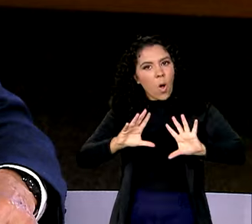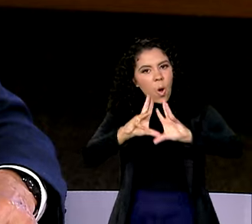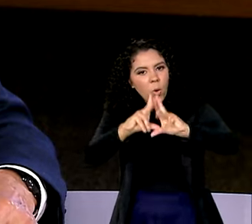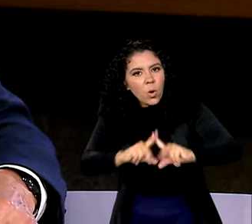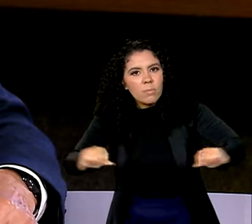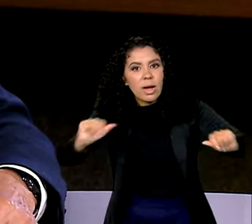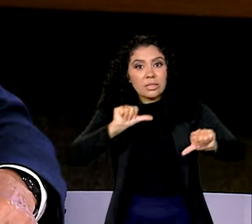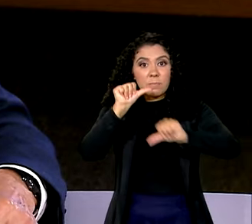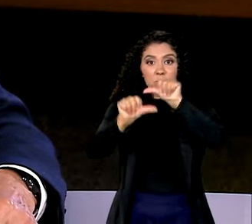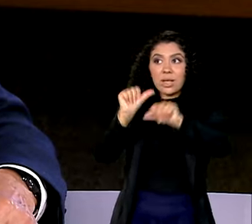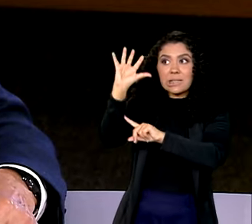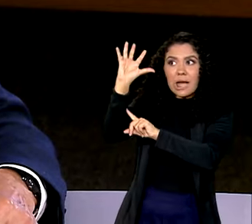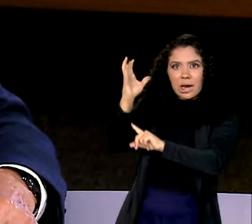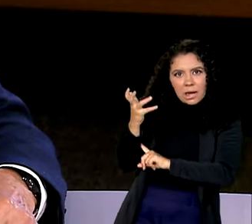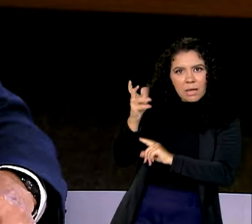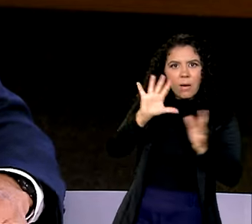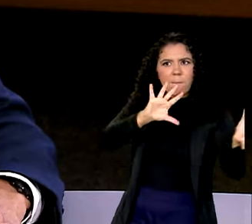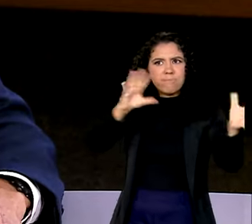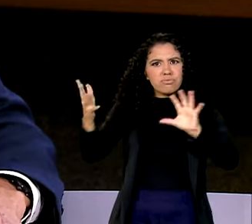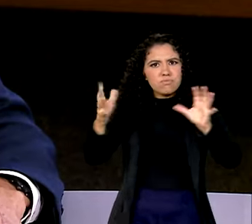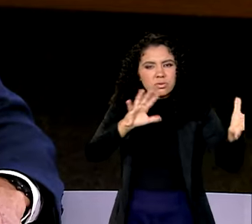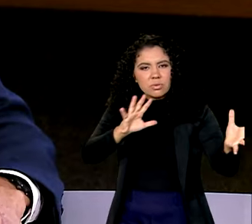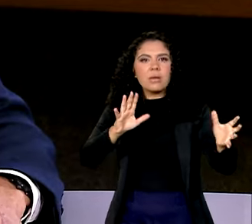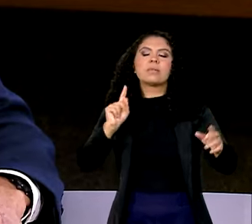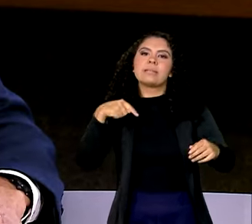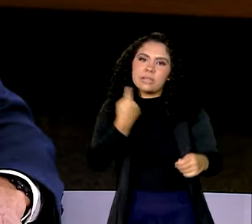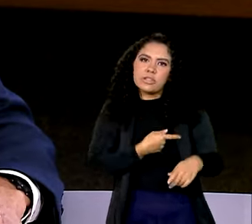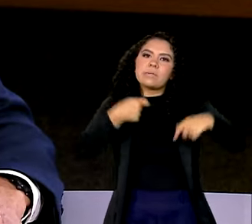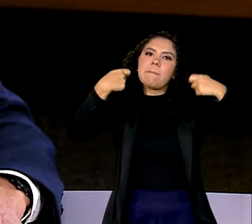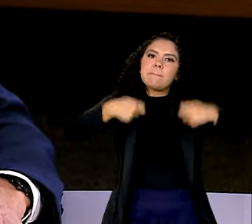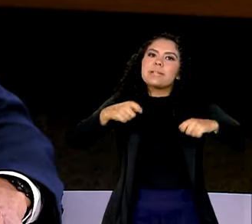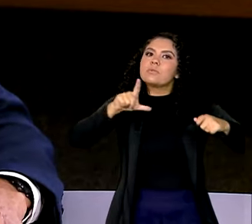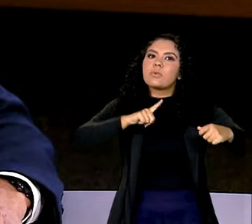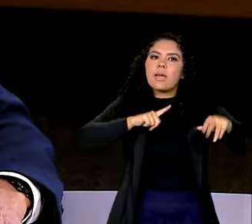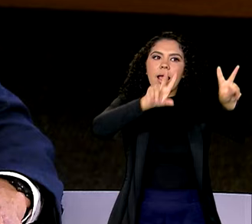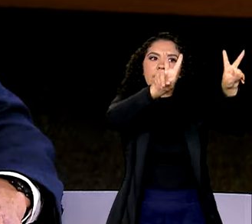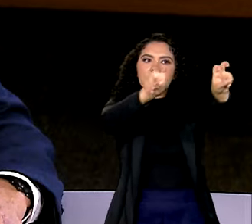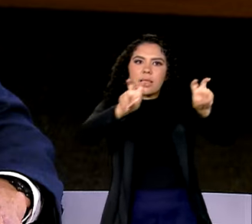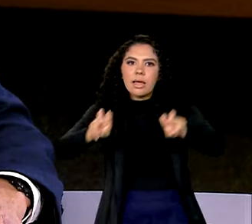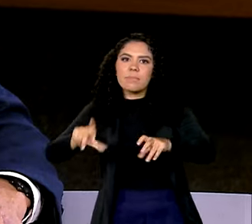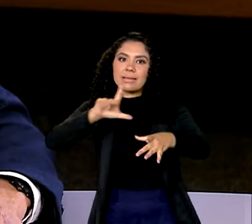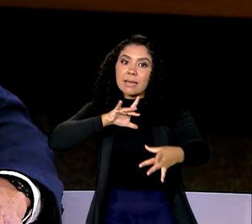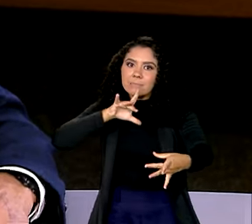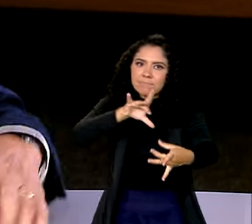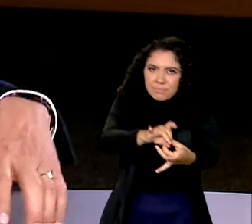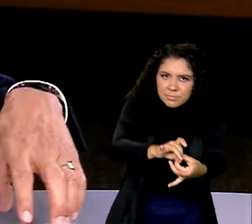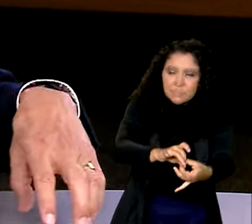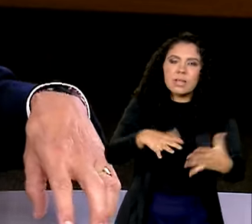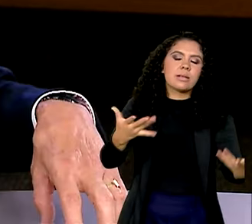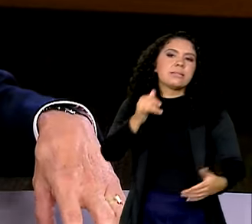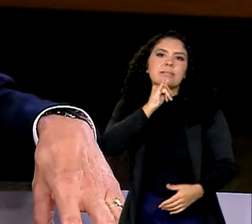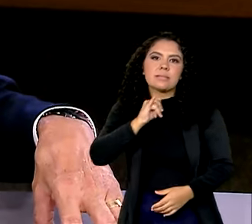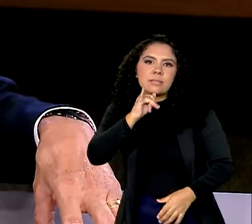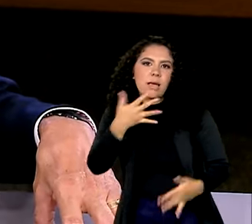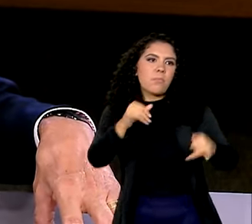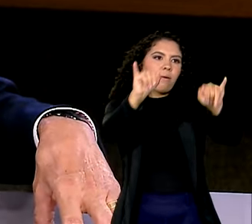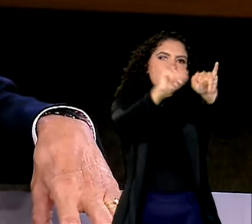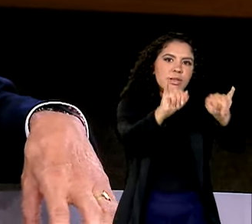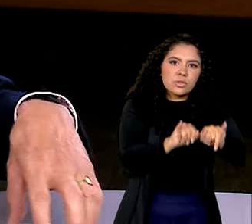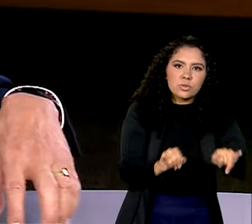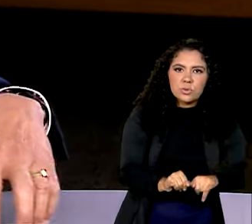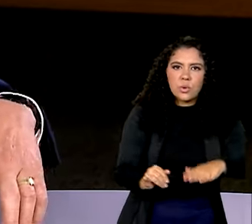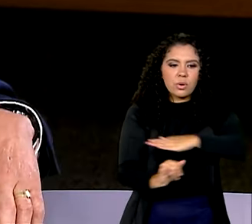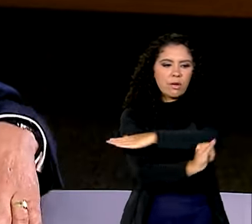mudanças climáticas. Então, nós não podemos ter ações que agravem as emissões, sejam elas de infraestrutura,